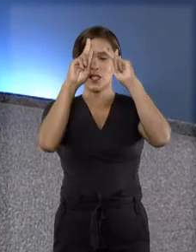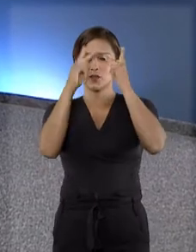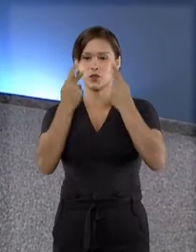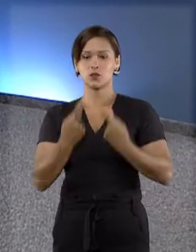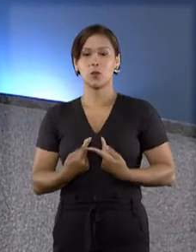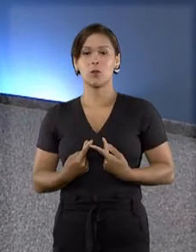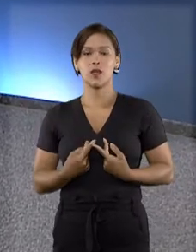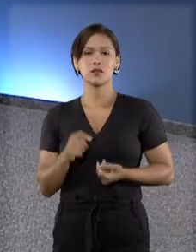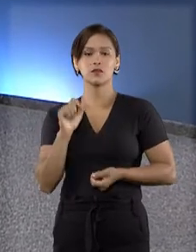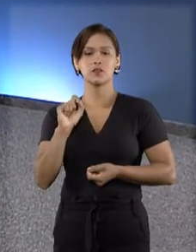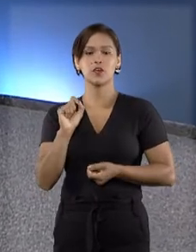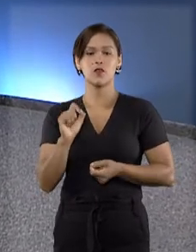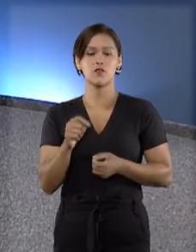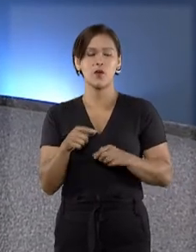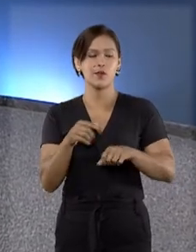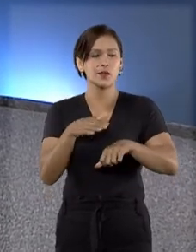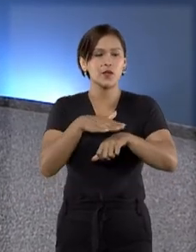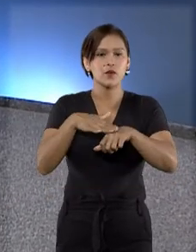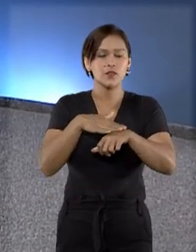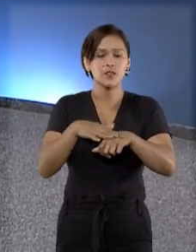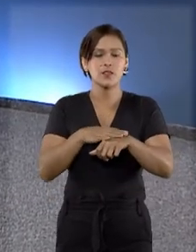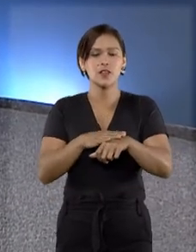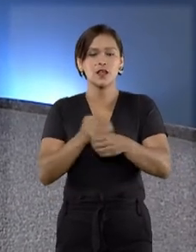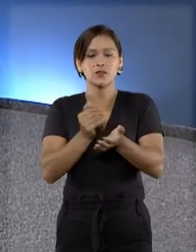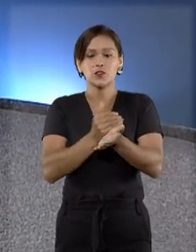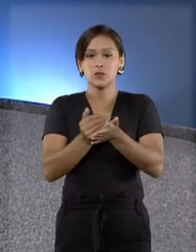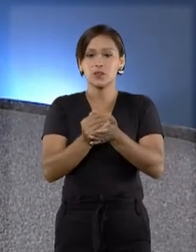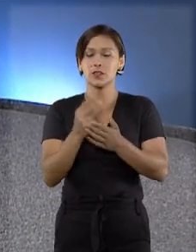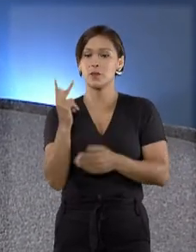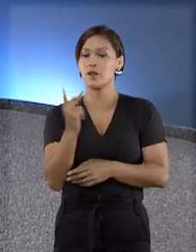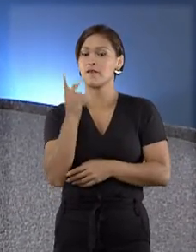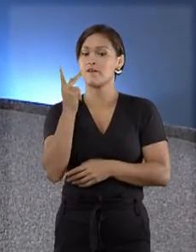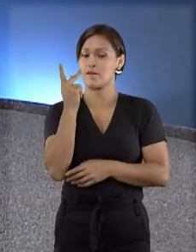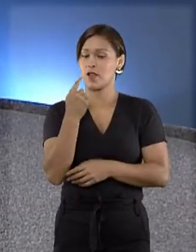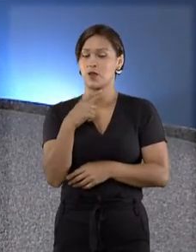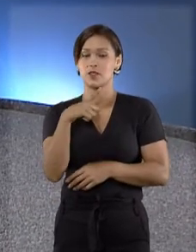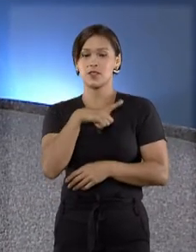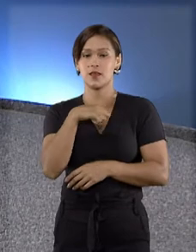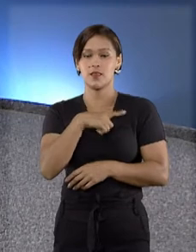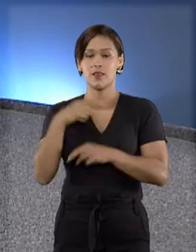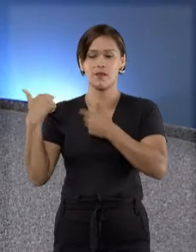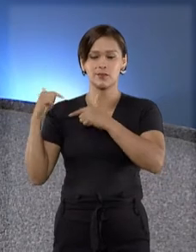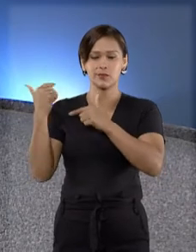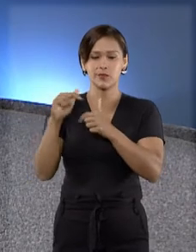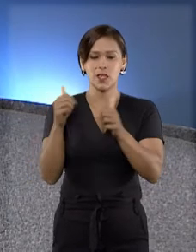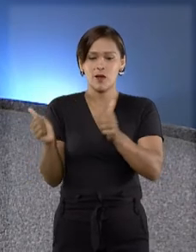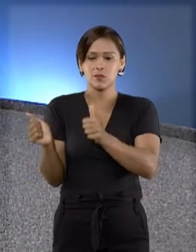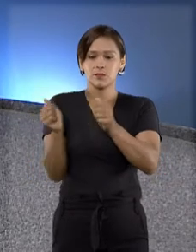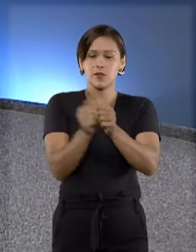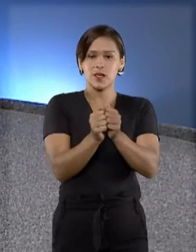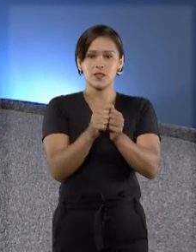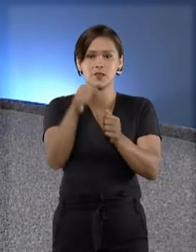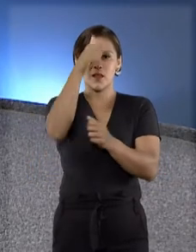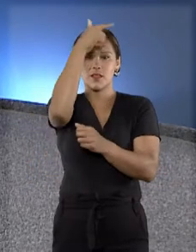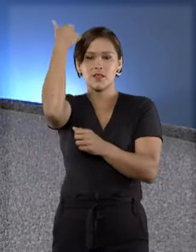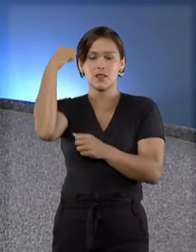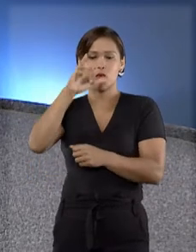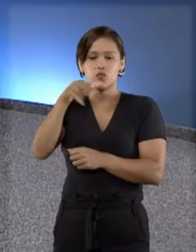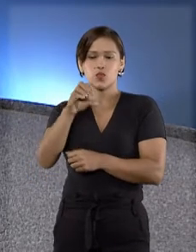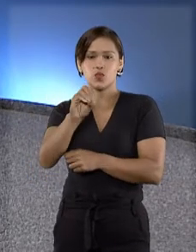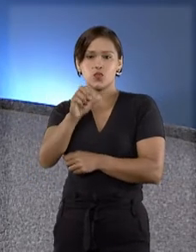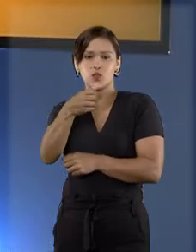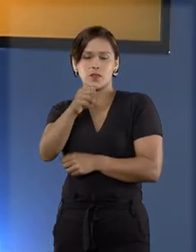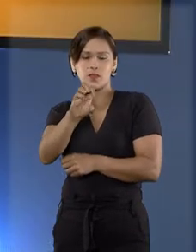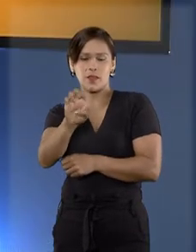Humanos, no qual foram discutidos os princípios e valores consagrados no Pacto de São José da Costa